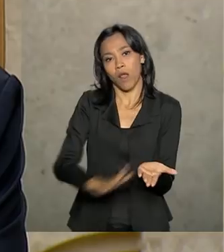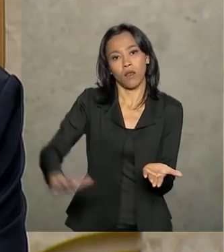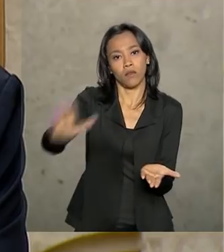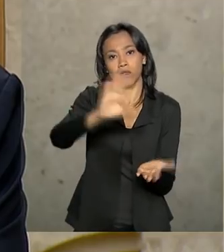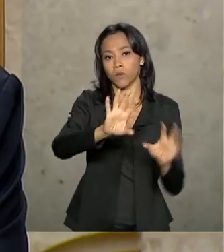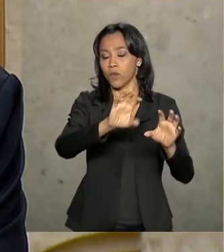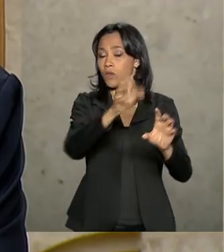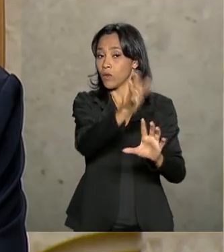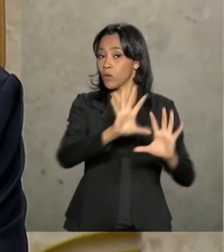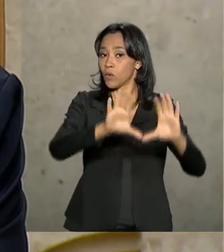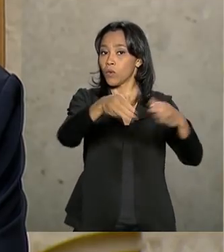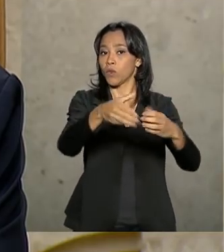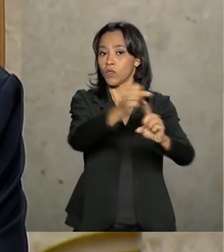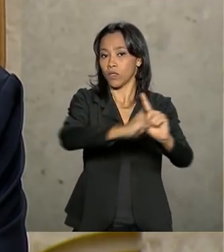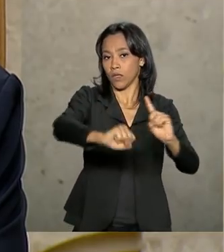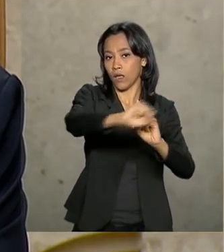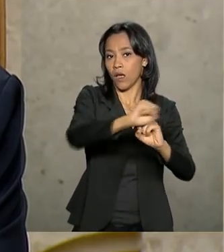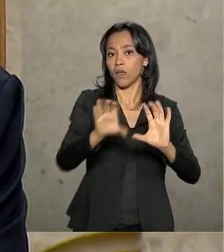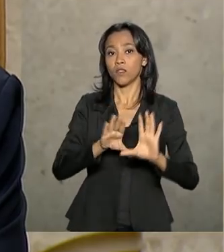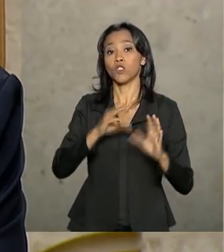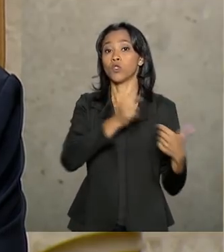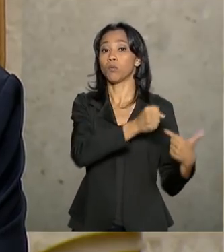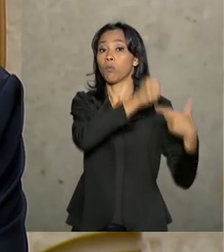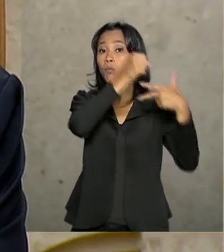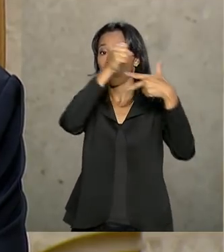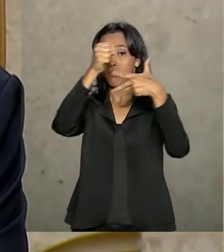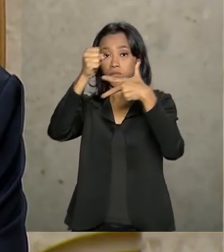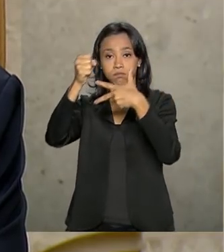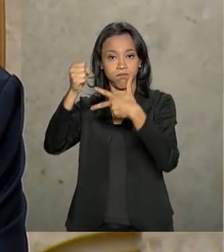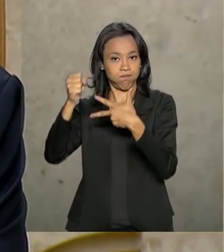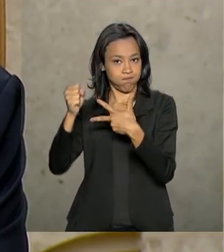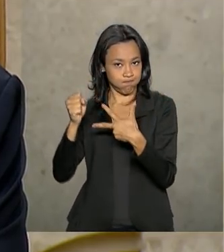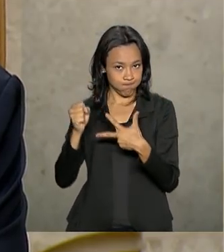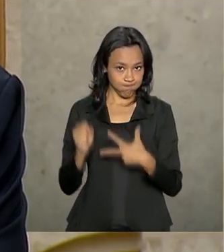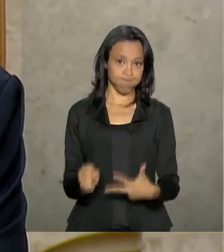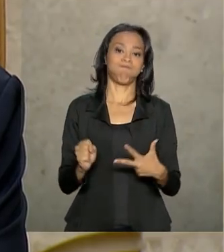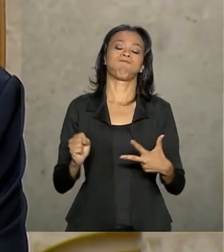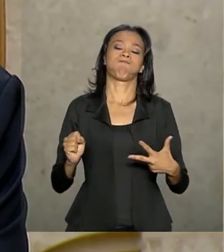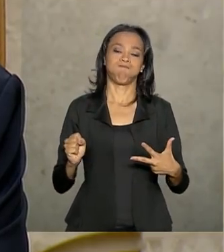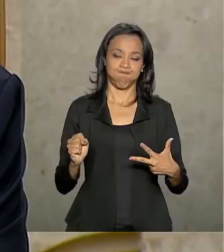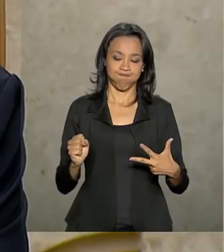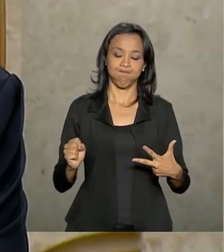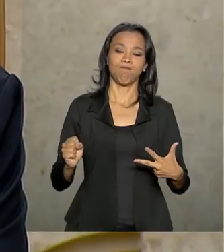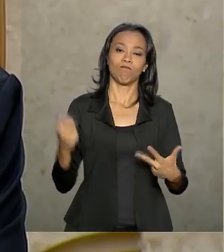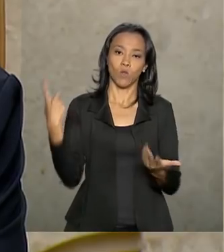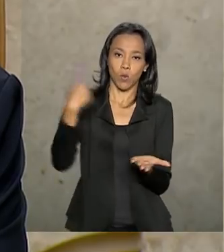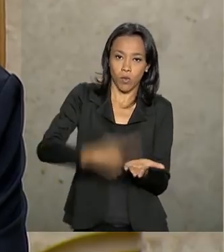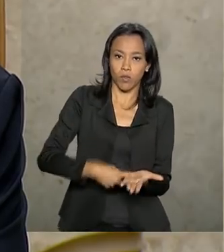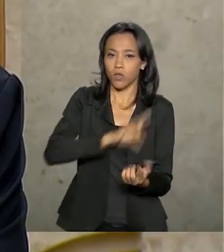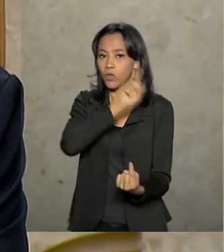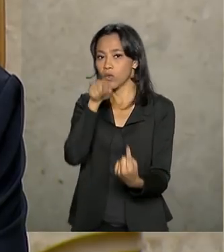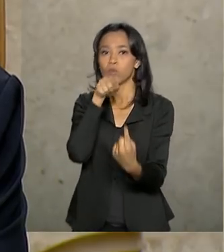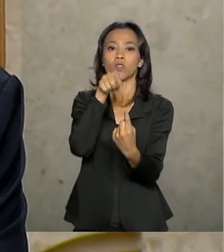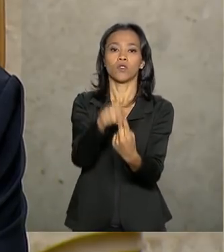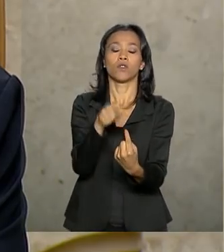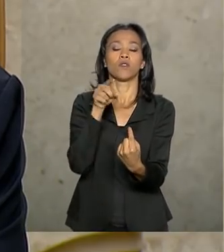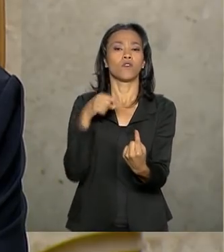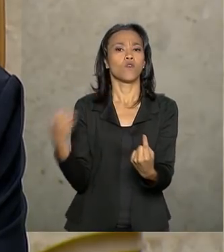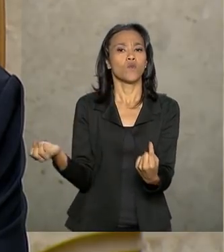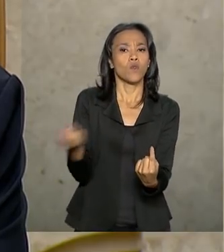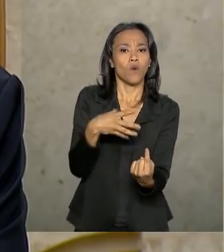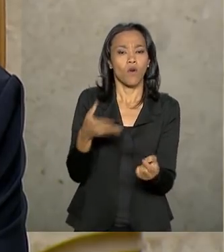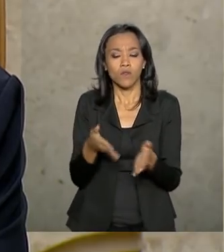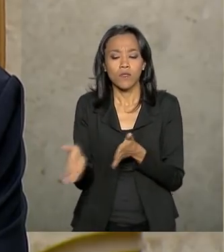sociedade e os poderes executivo, legislativo e judiciário Na busca de novos